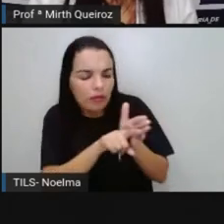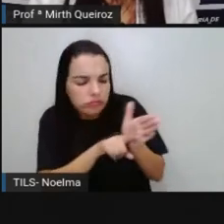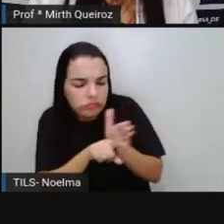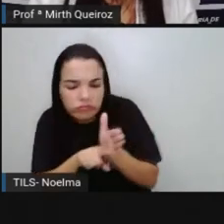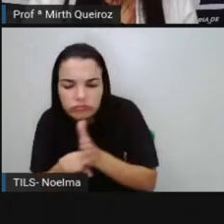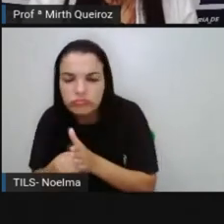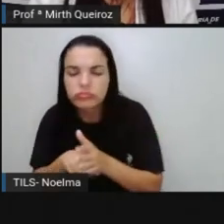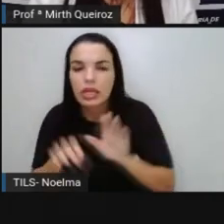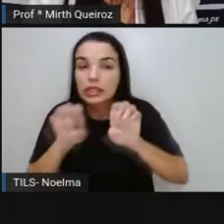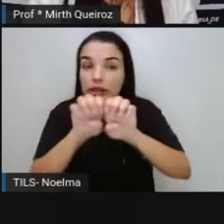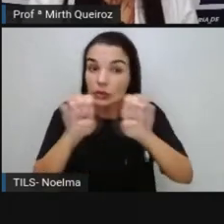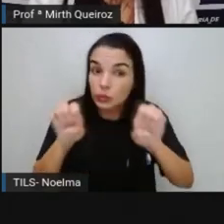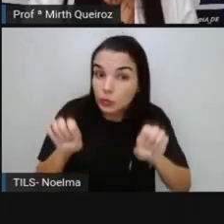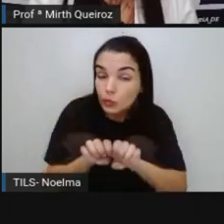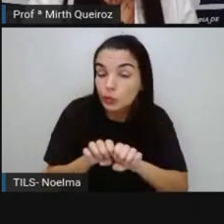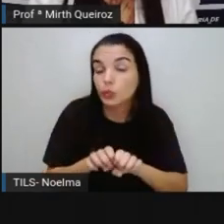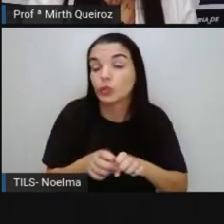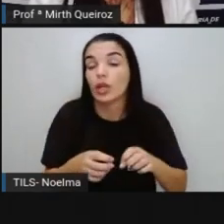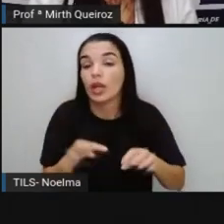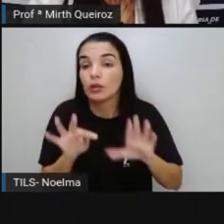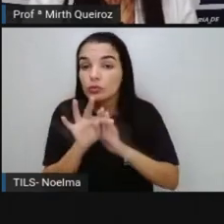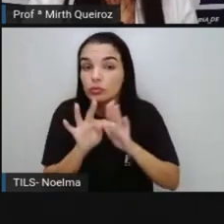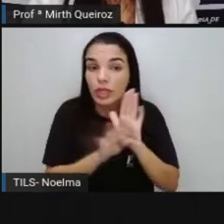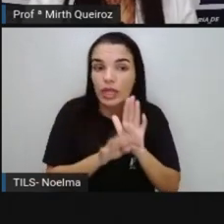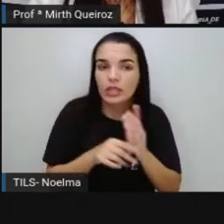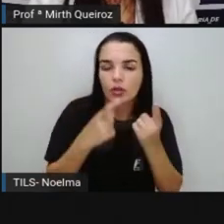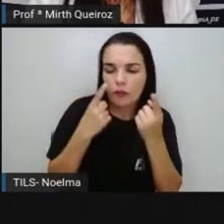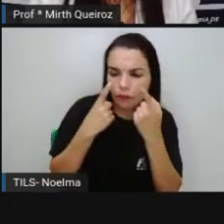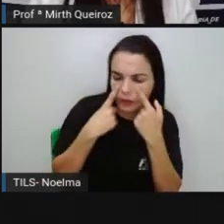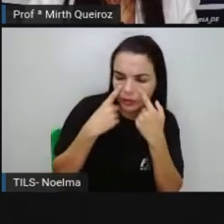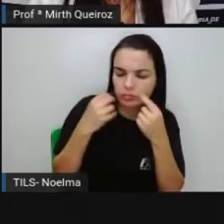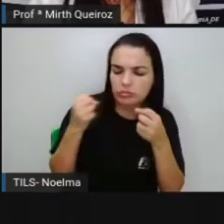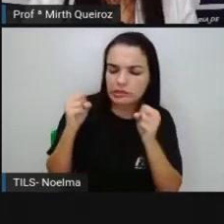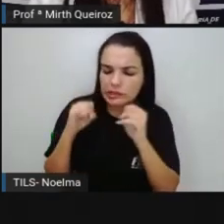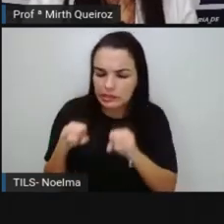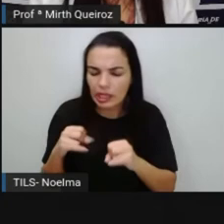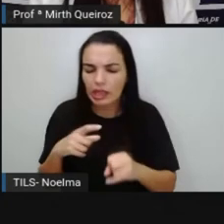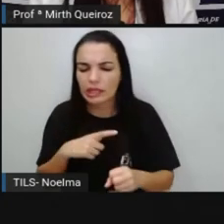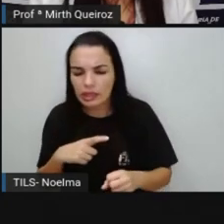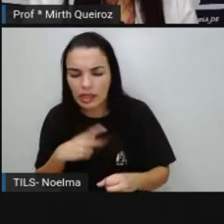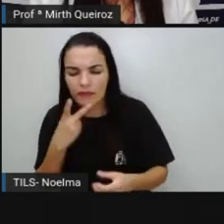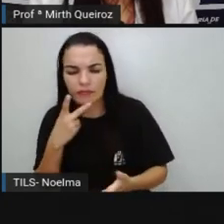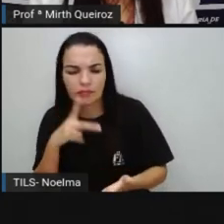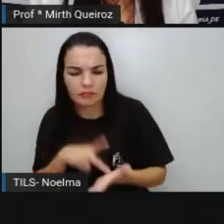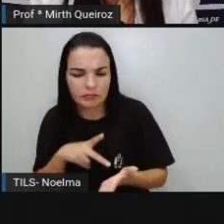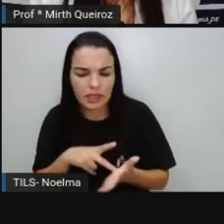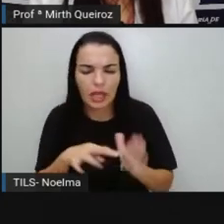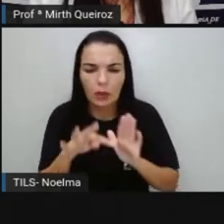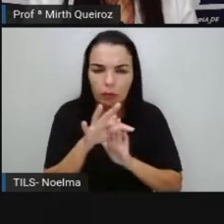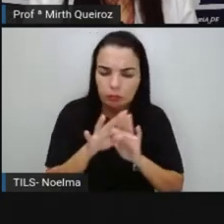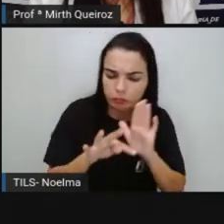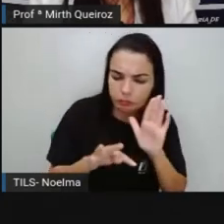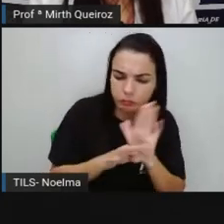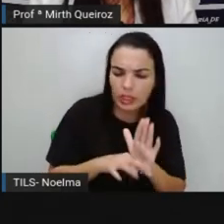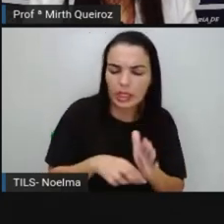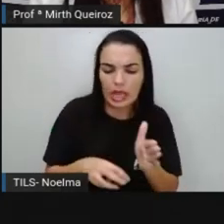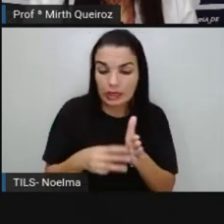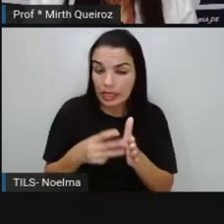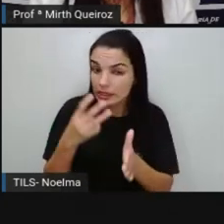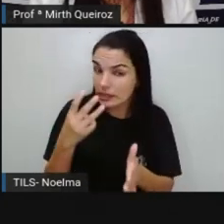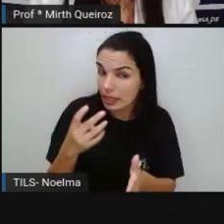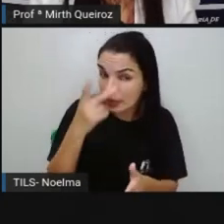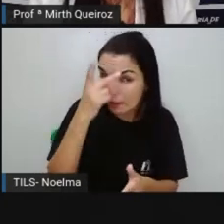estrutura do texto, analisar se vocês realmente utilizaram no texto aí a terceira